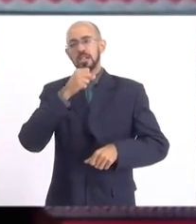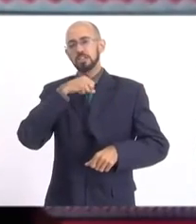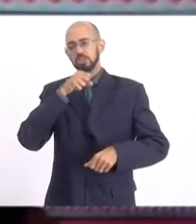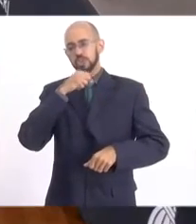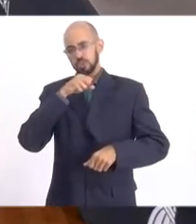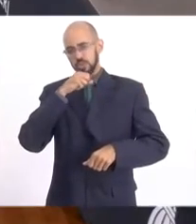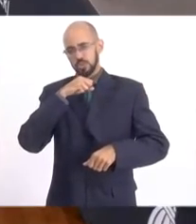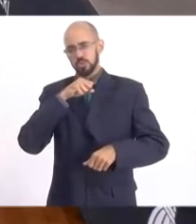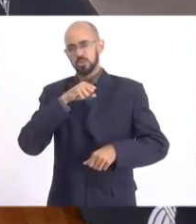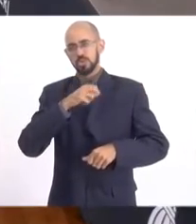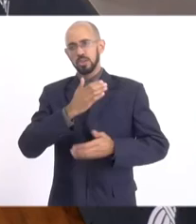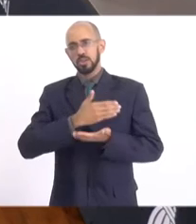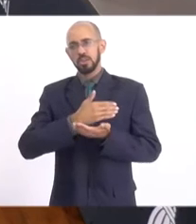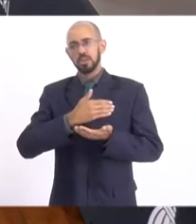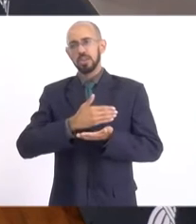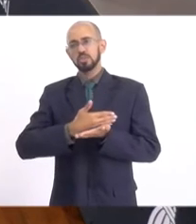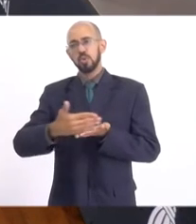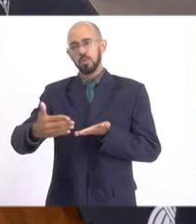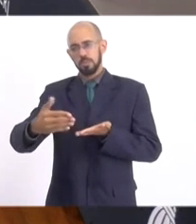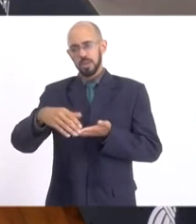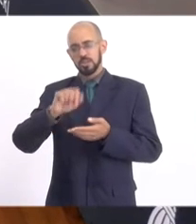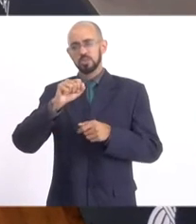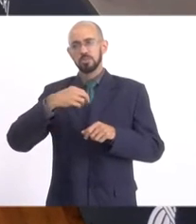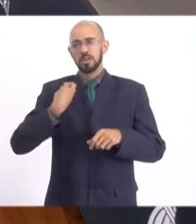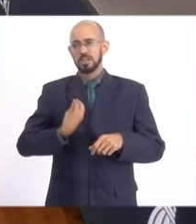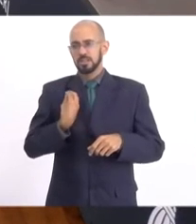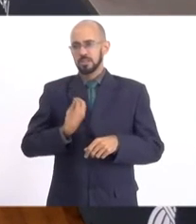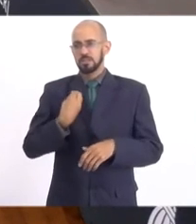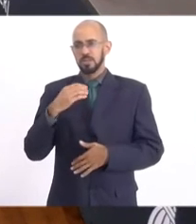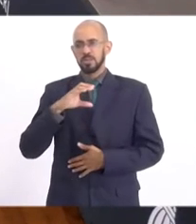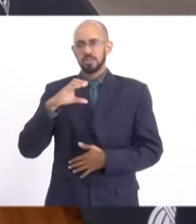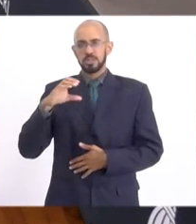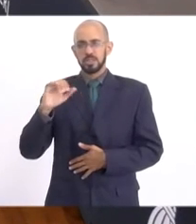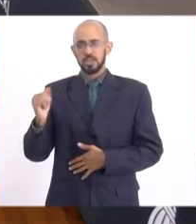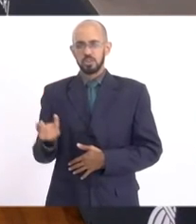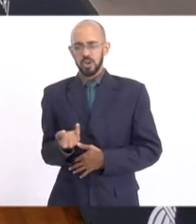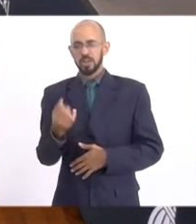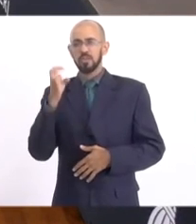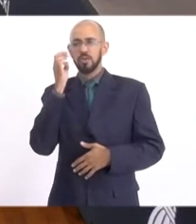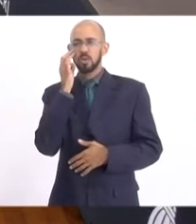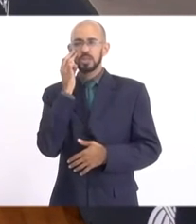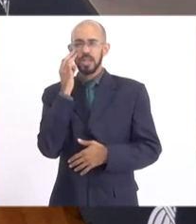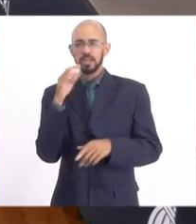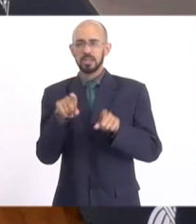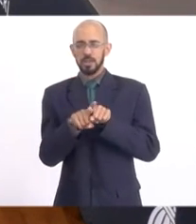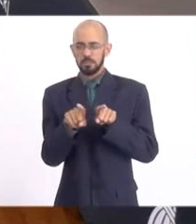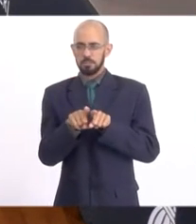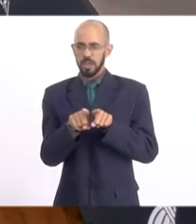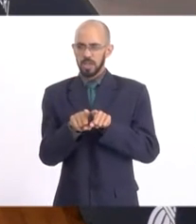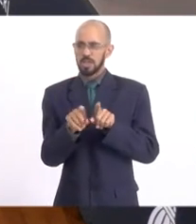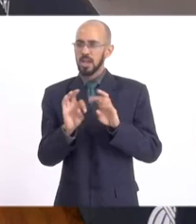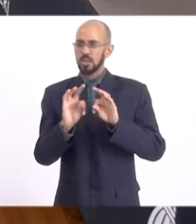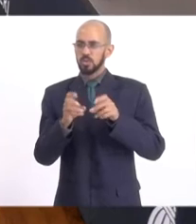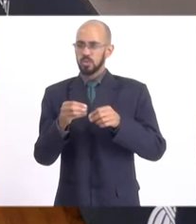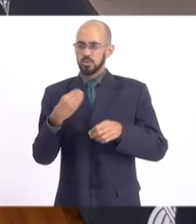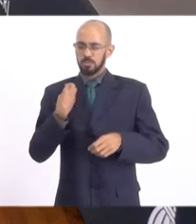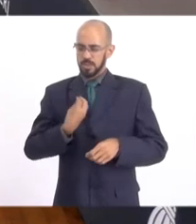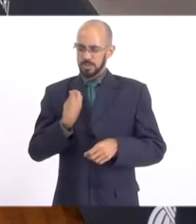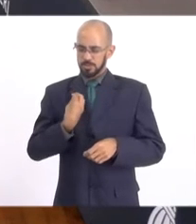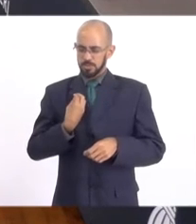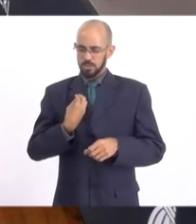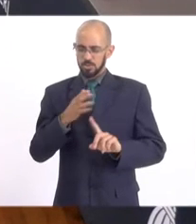CCJ. O nosso Valdeque é um professor, enfim, todos os que participaram da CCJ nos honraram muito.